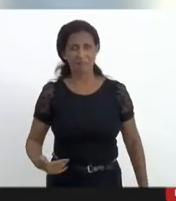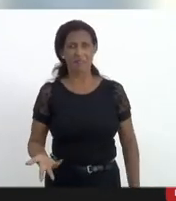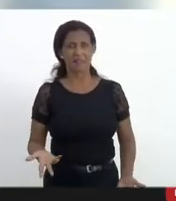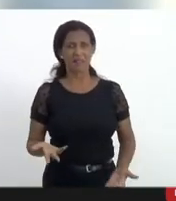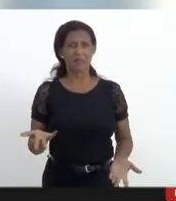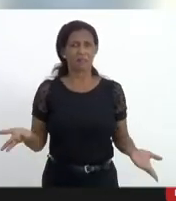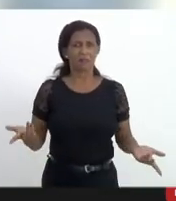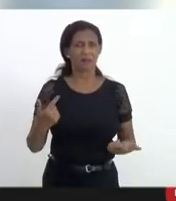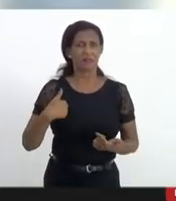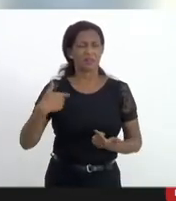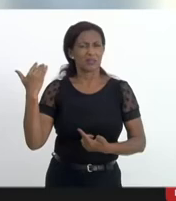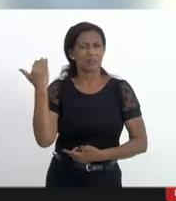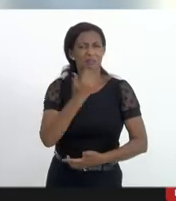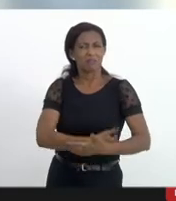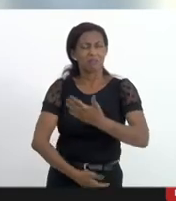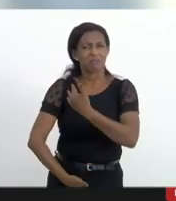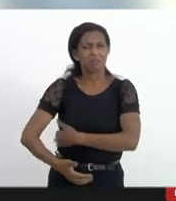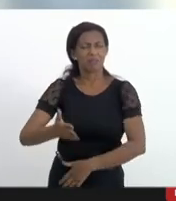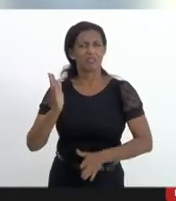amputado então